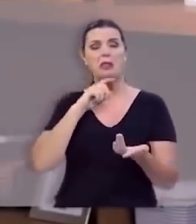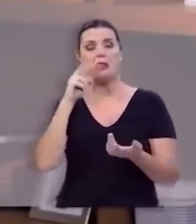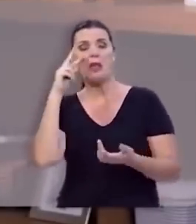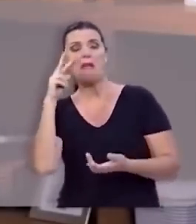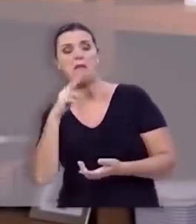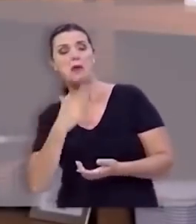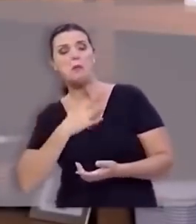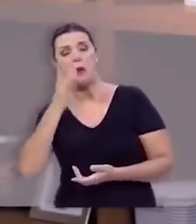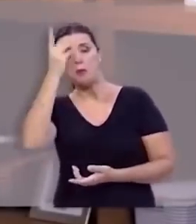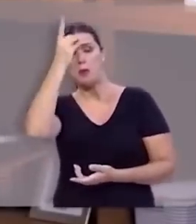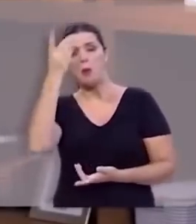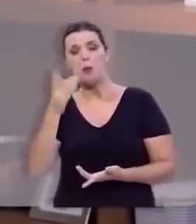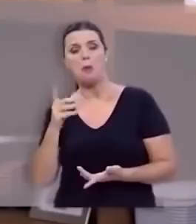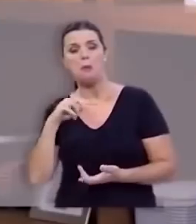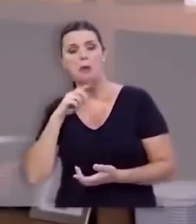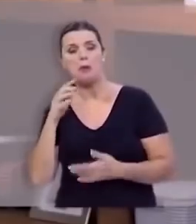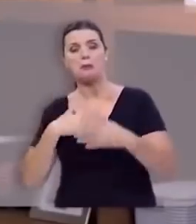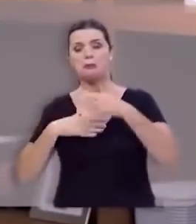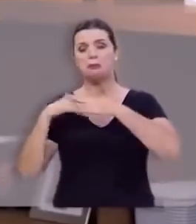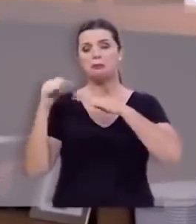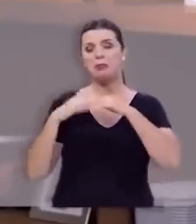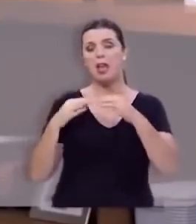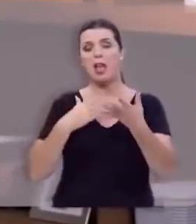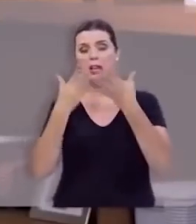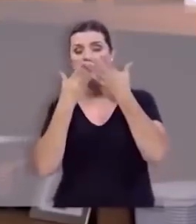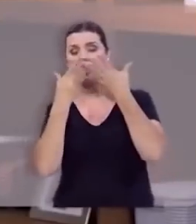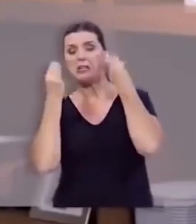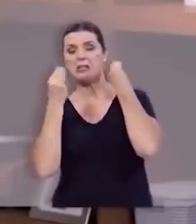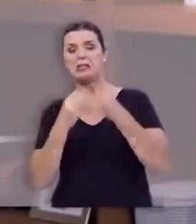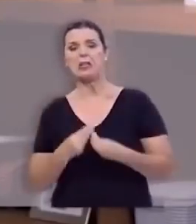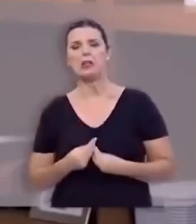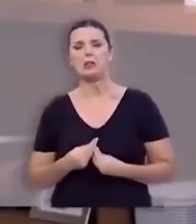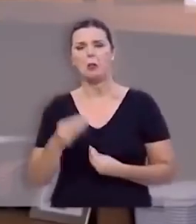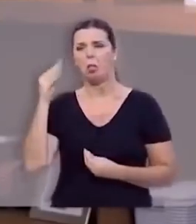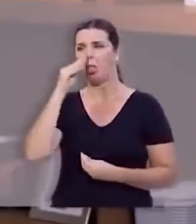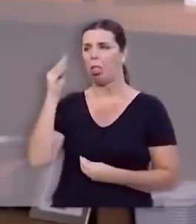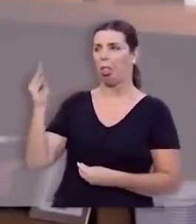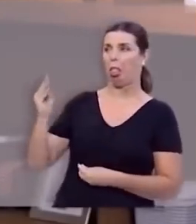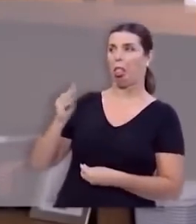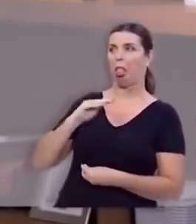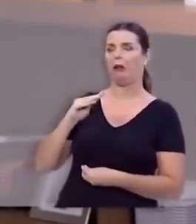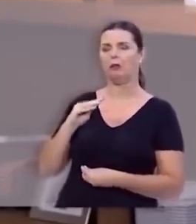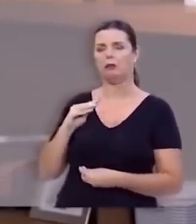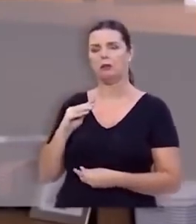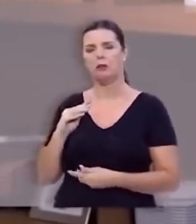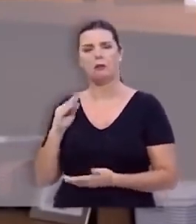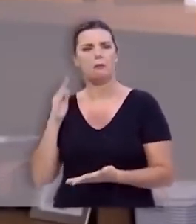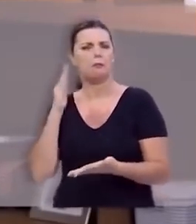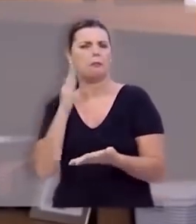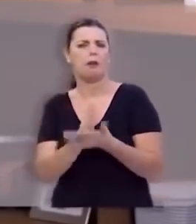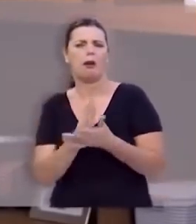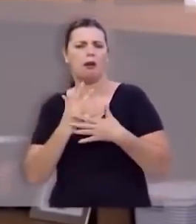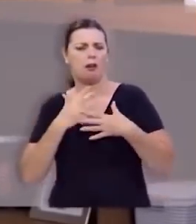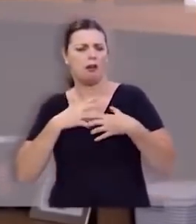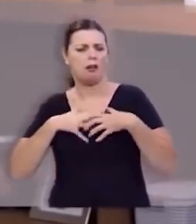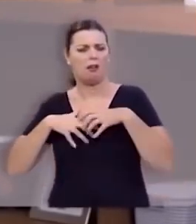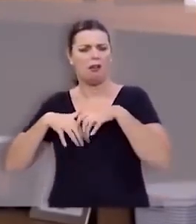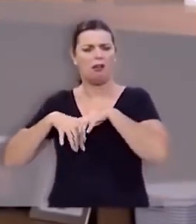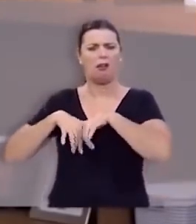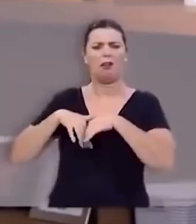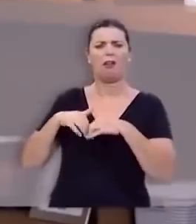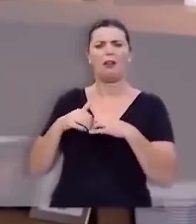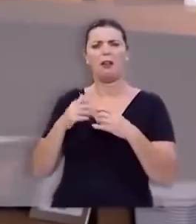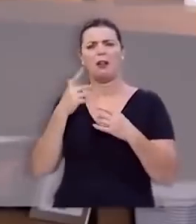meus dons e talentos, eu fui esquecido, preterido, deixado para trás. Não fique remoendo as dores do